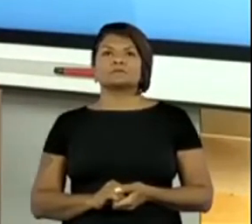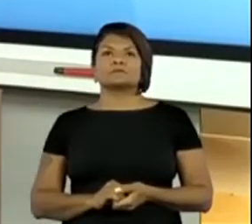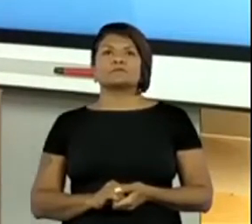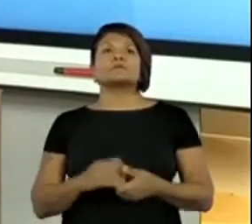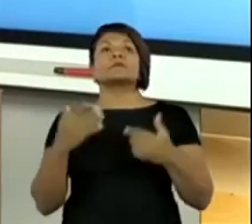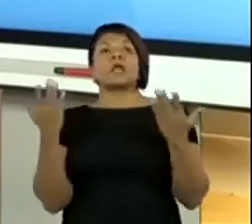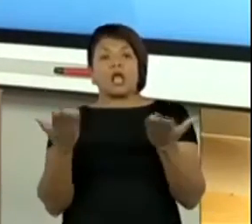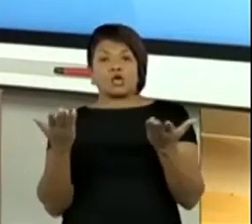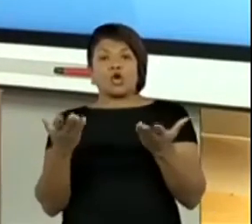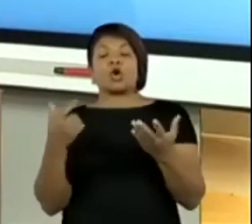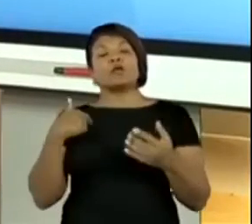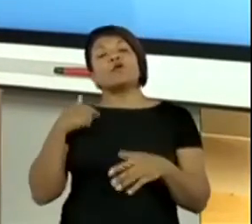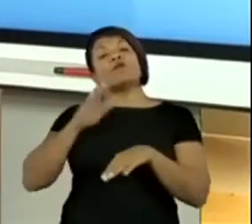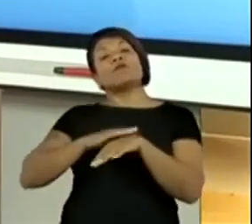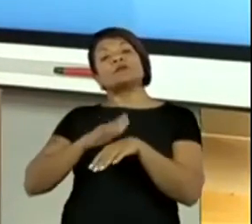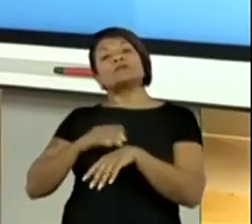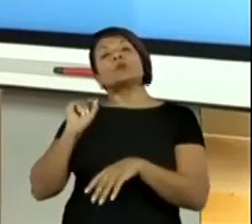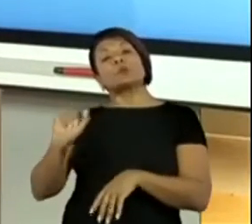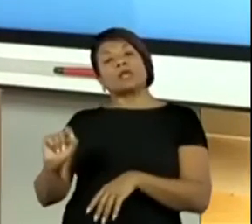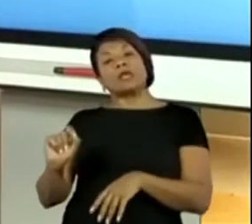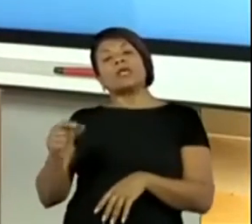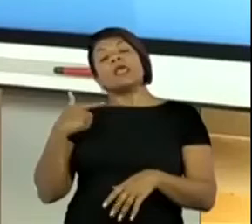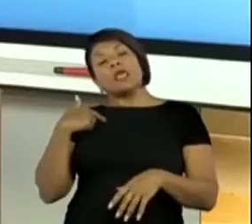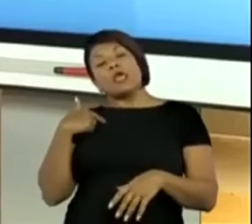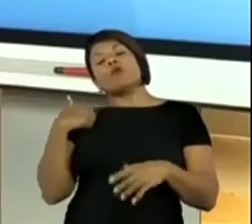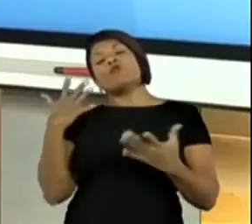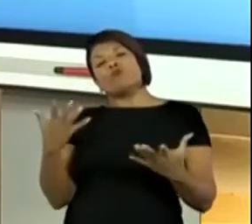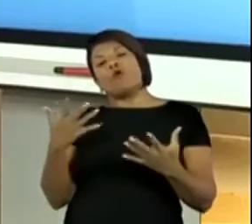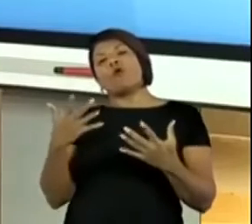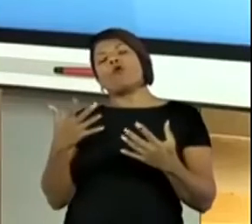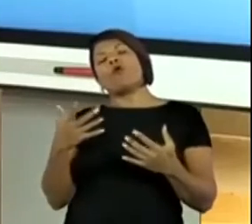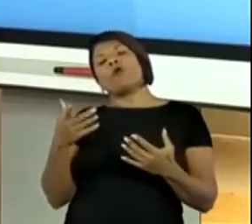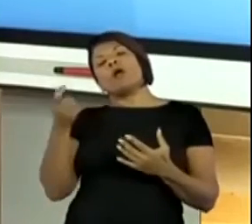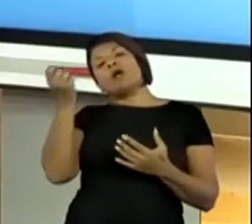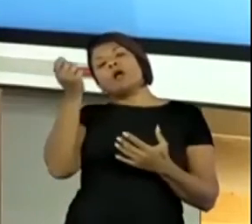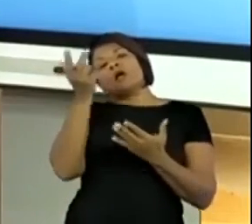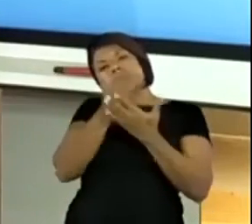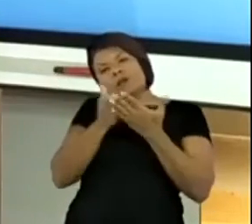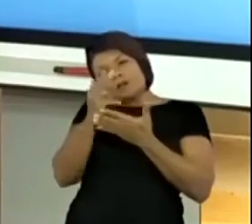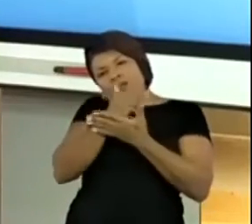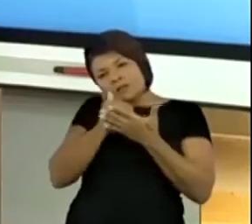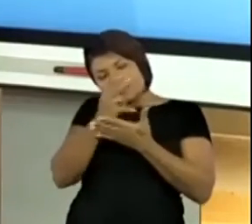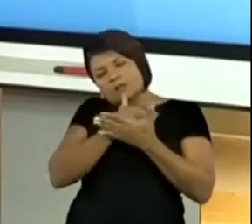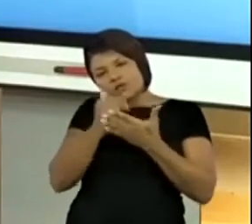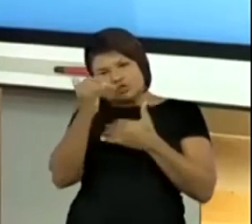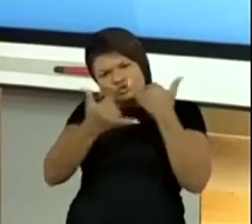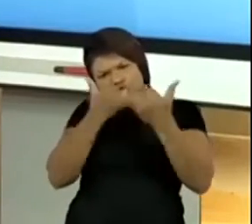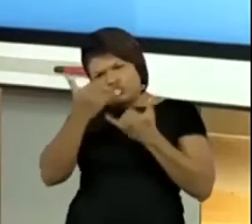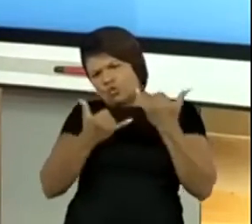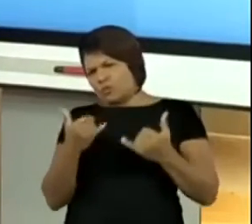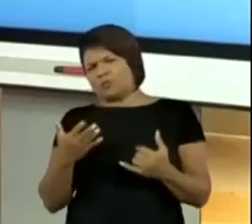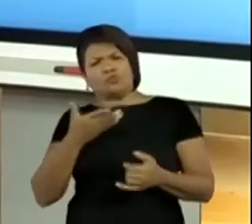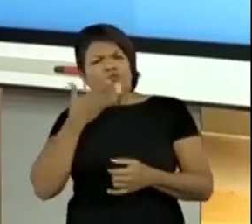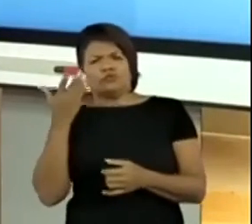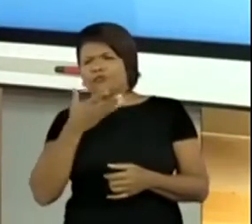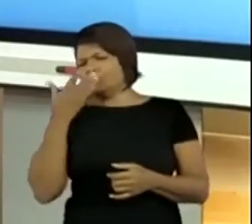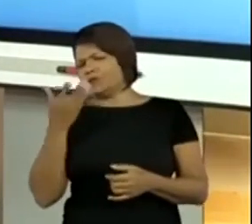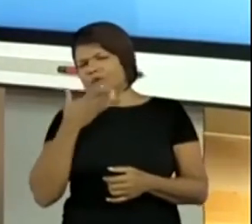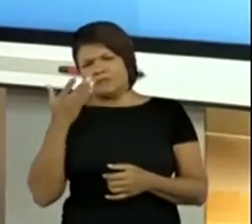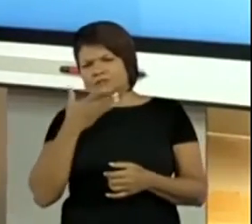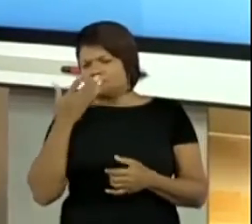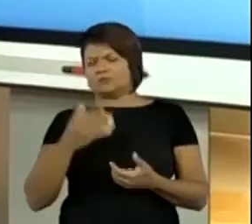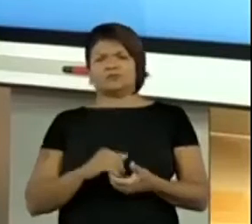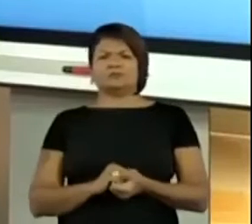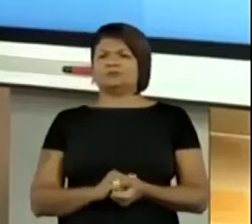Aí, eu vou fazer o quê? Eu vou fazer a construção desse jogo e vocês vão ver. Super fácil, gente. Muito